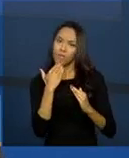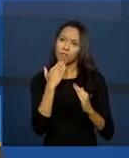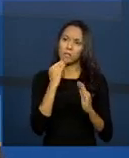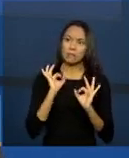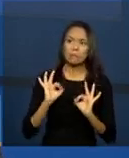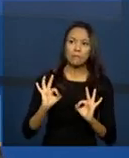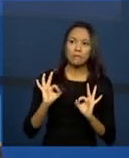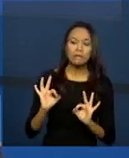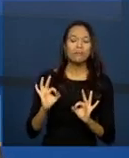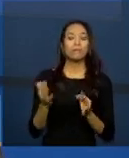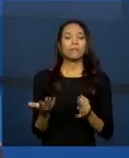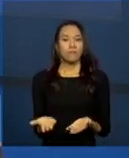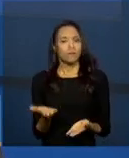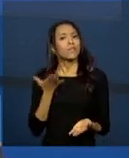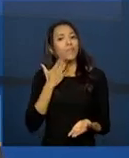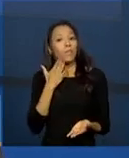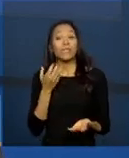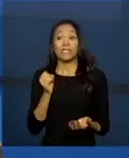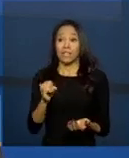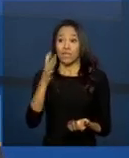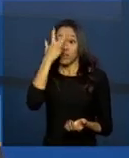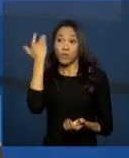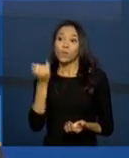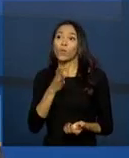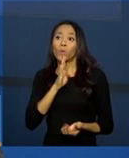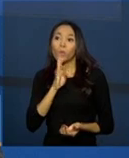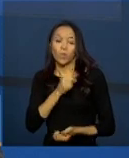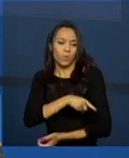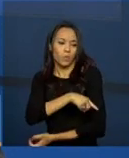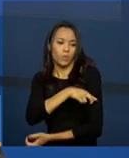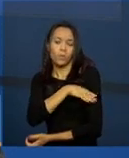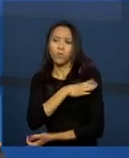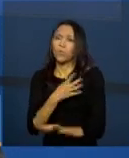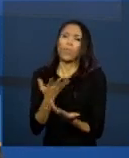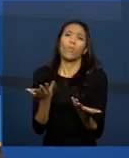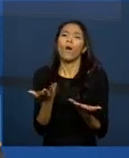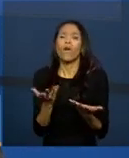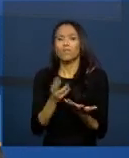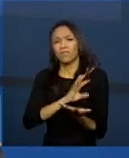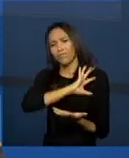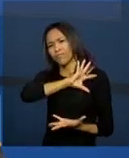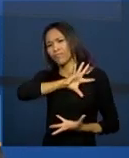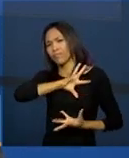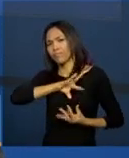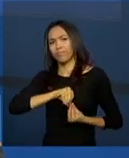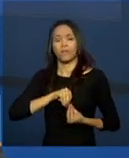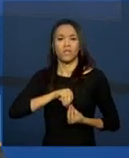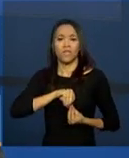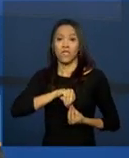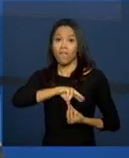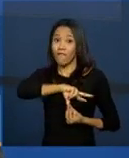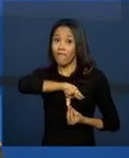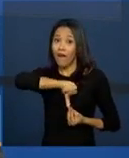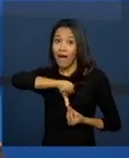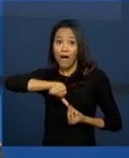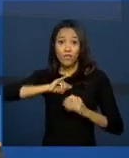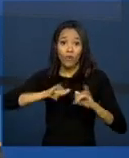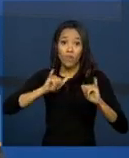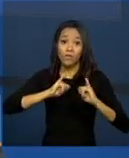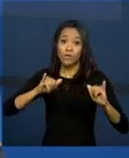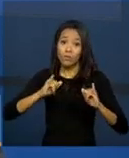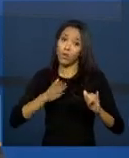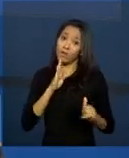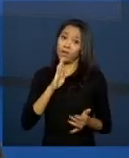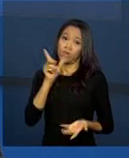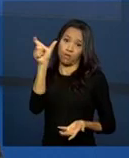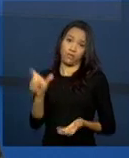a educação, o nível de educação das pessoas. Então, é um conjunto de informações necessário para que ele possa conhecer a família. E essas